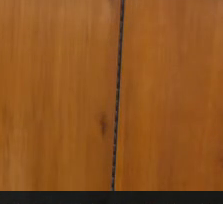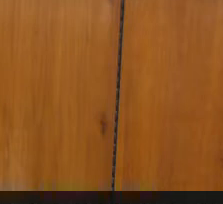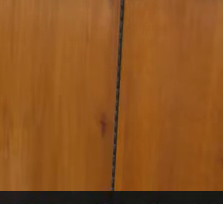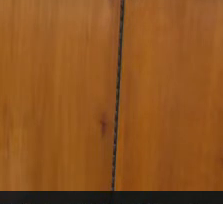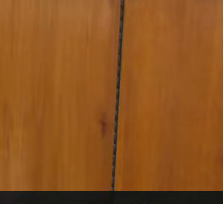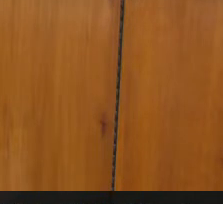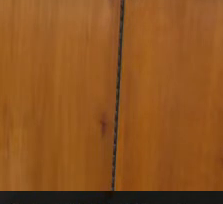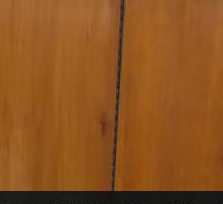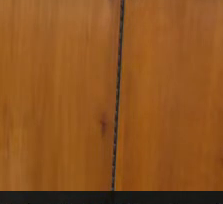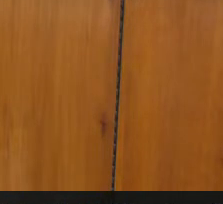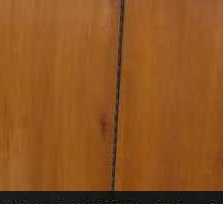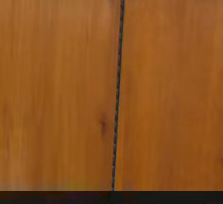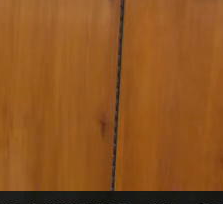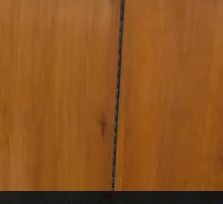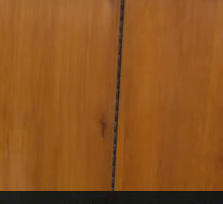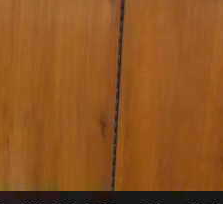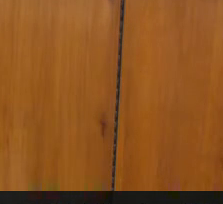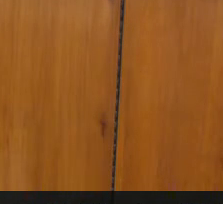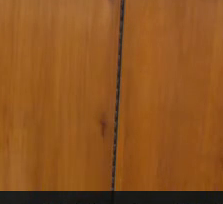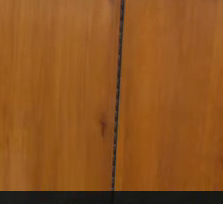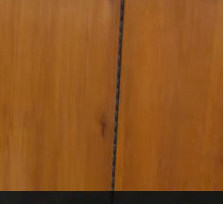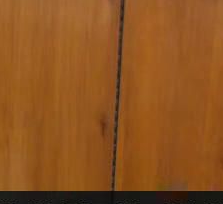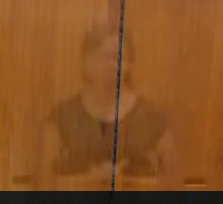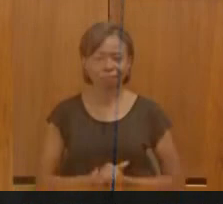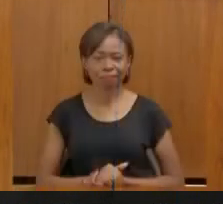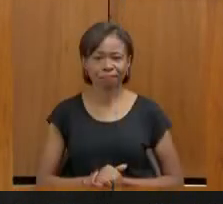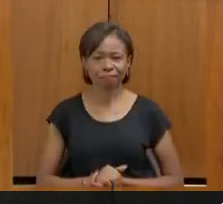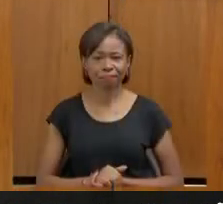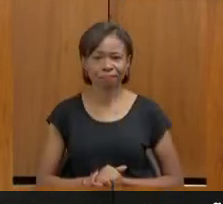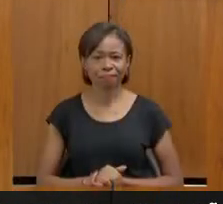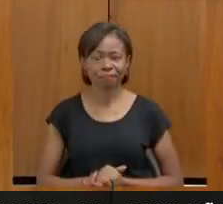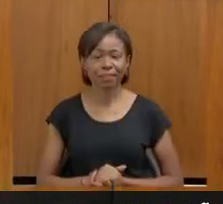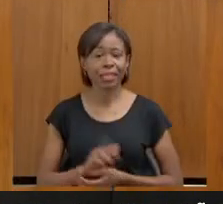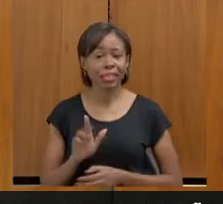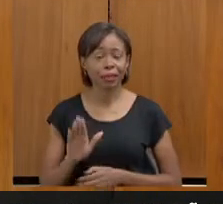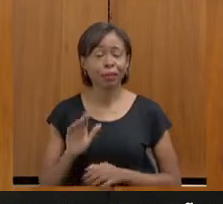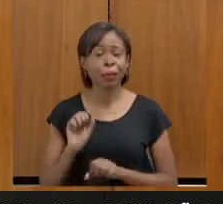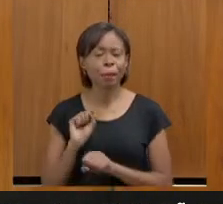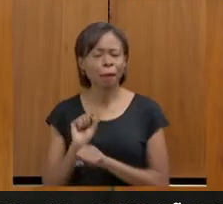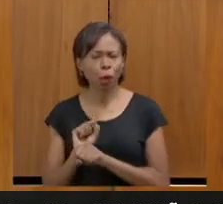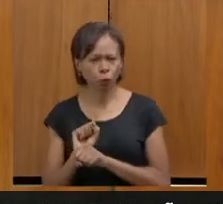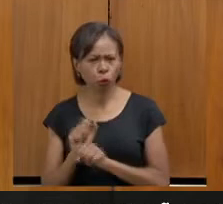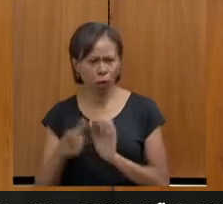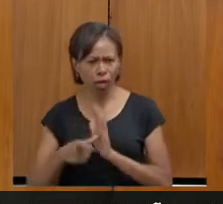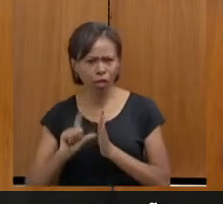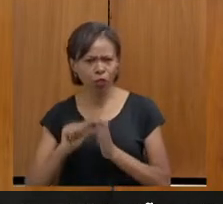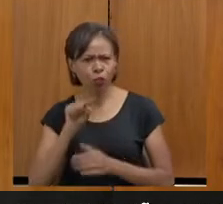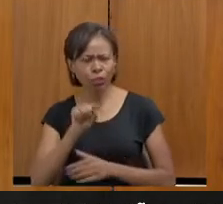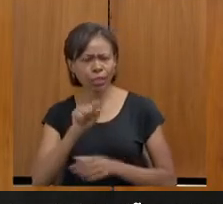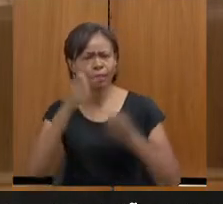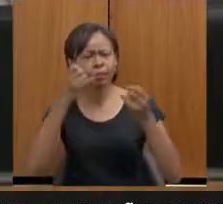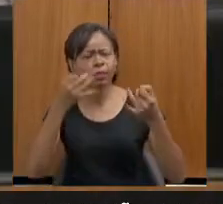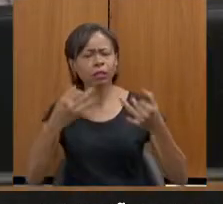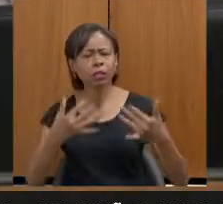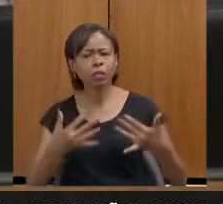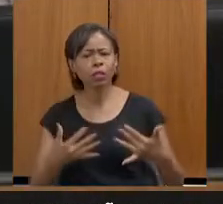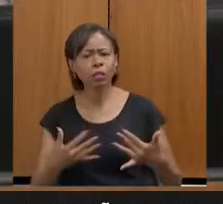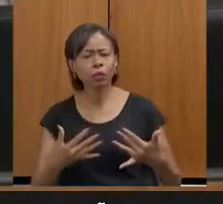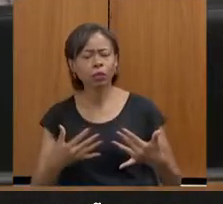ver se a gente consegue avançar. Para nós, interrompeu aqui na hora que a senhora estava falando dos